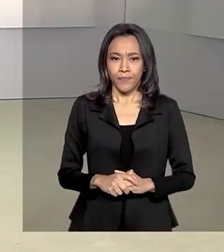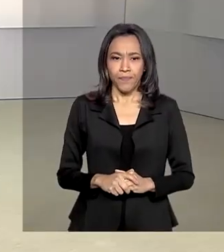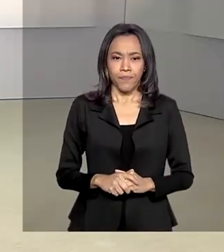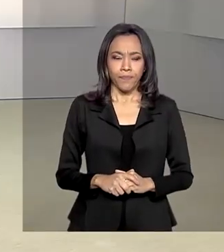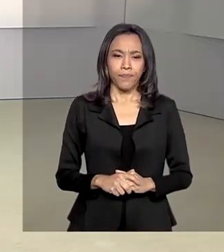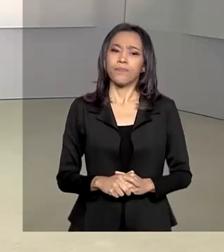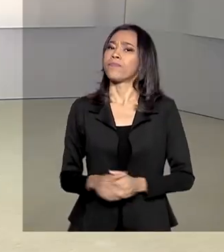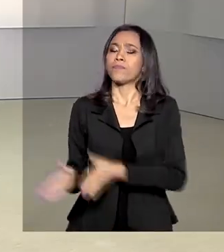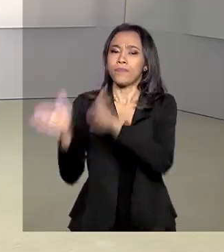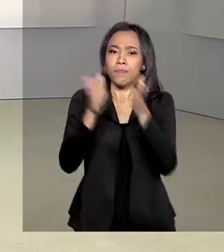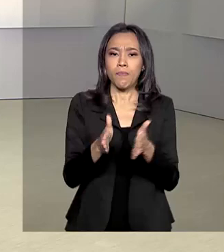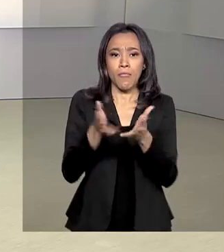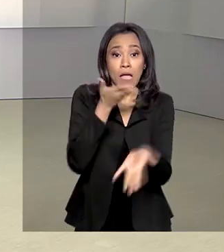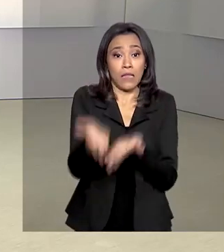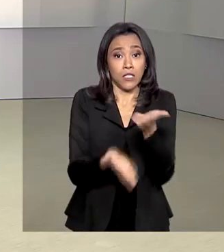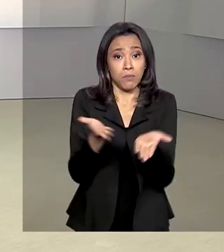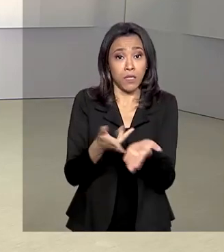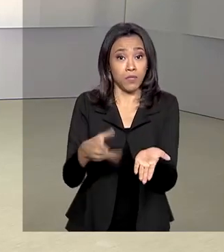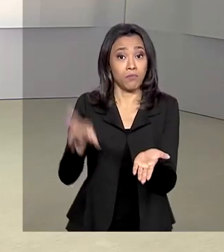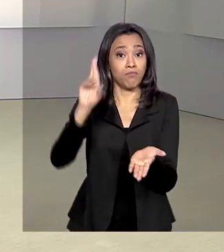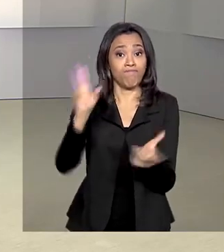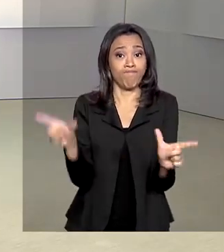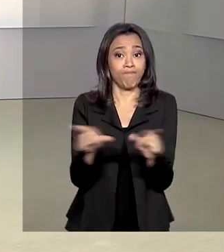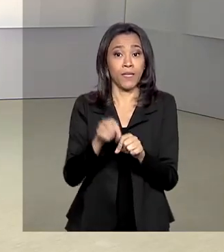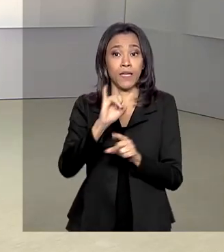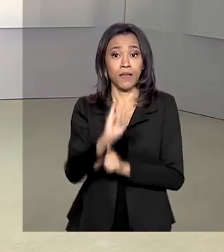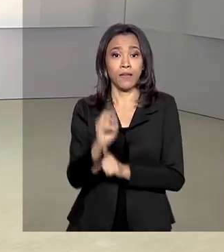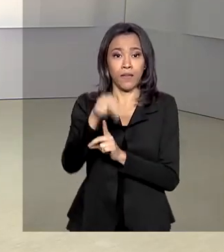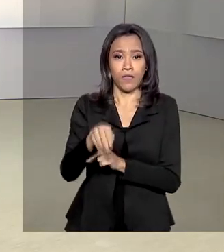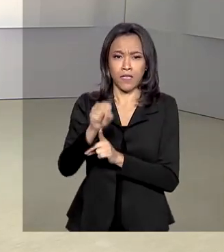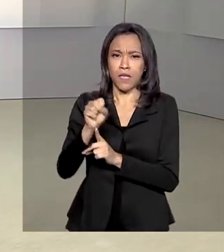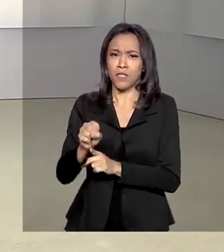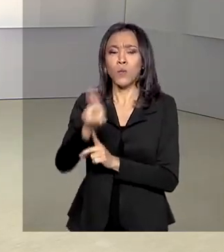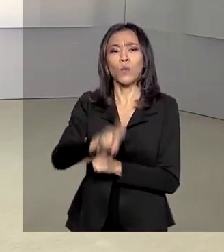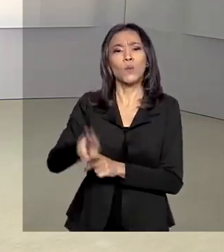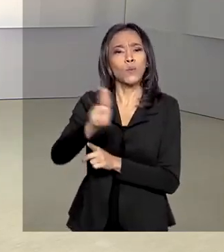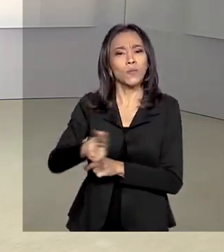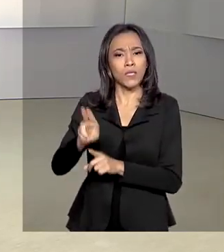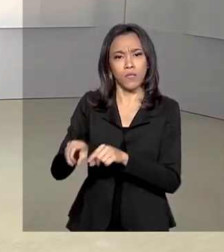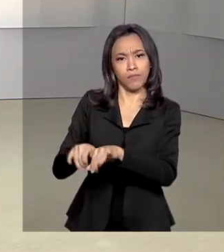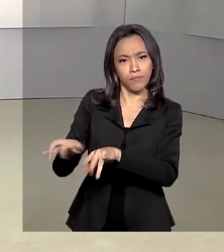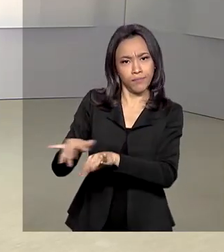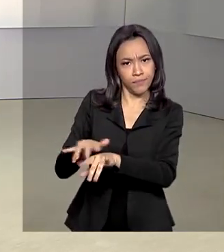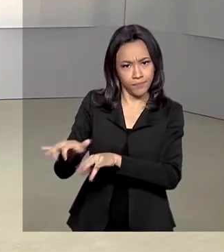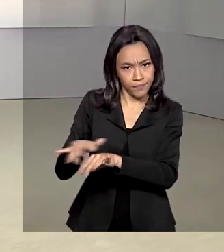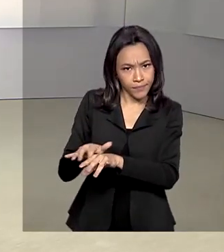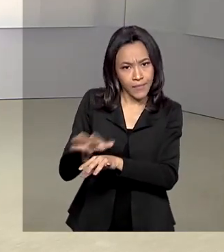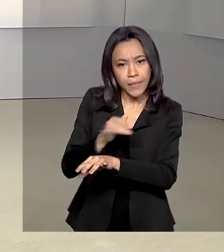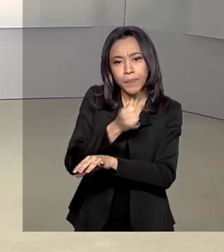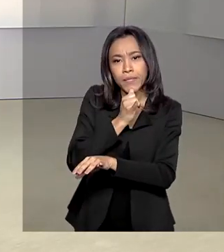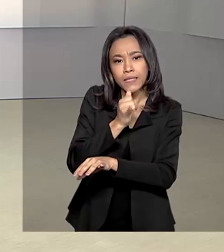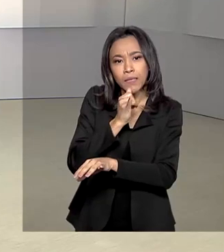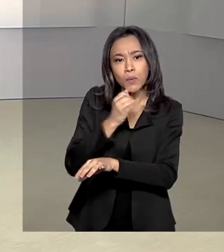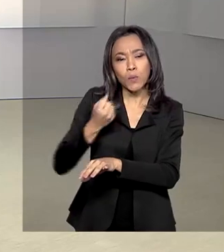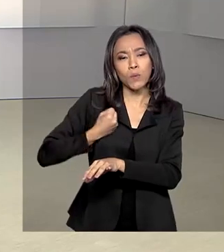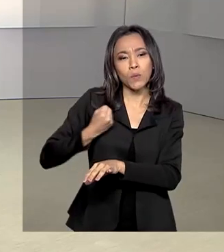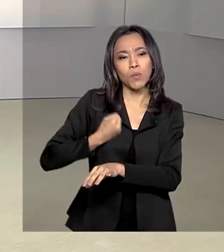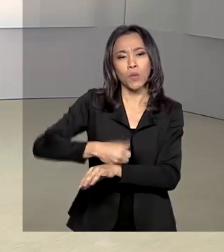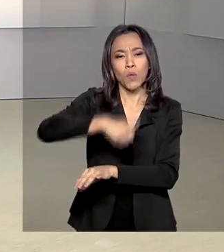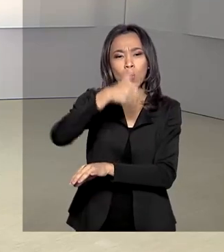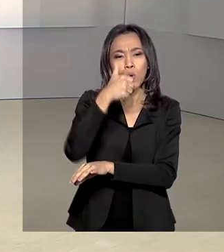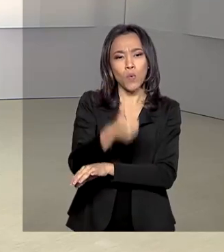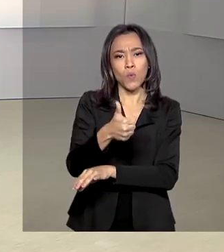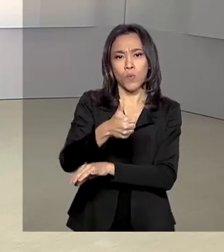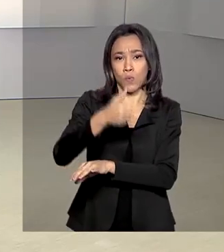O atendimento do INSS pelos canais remotos, como por exemplo o canal 135 pelo